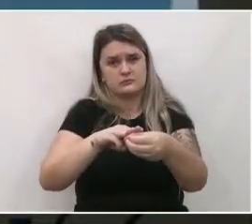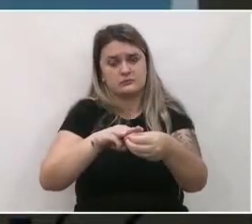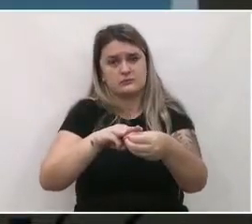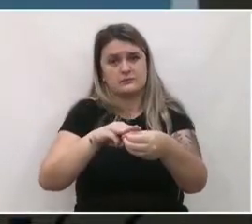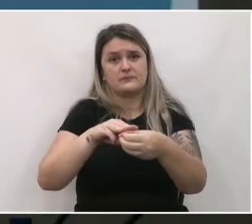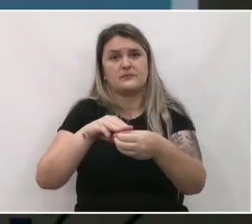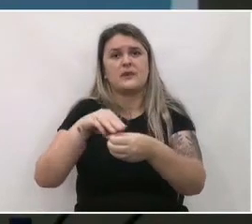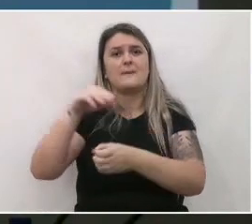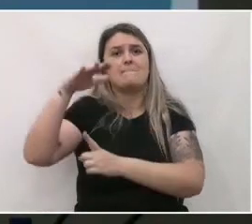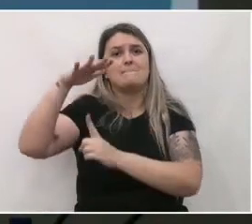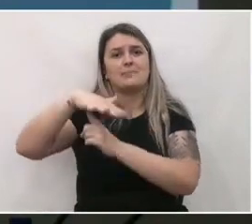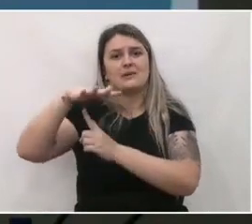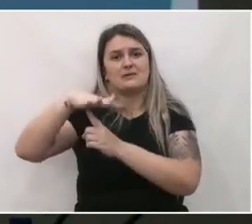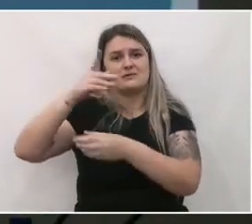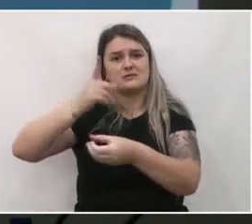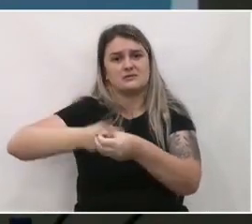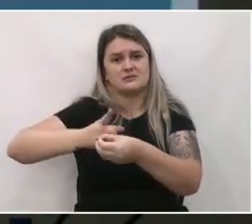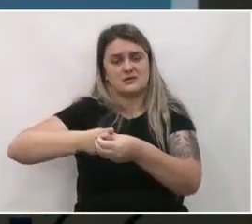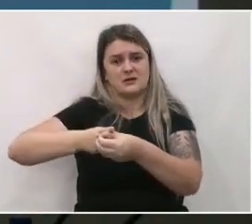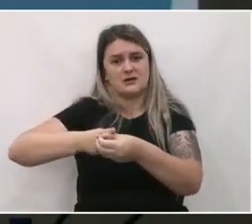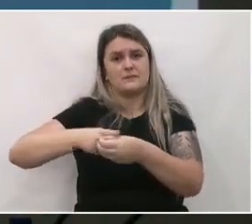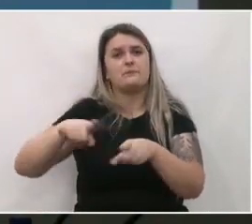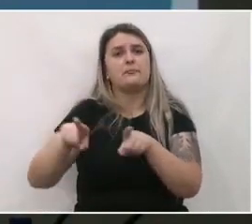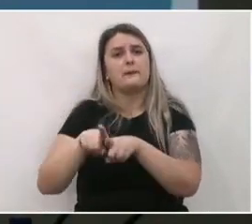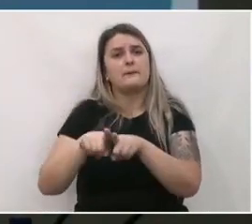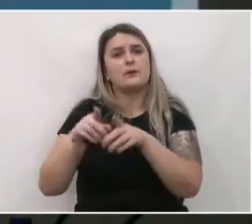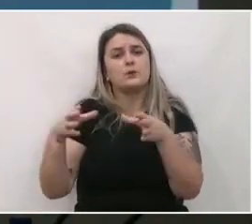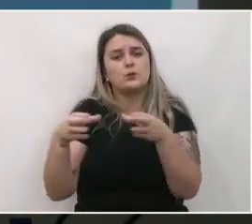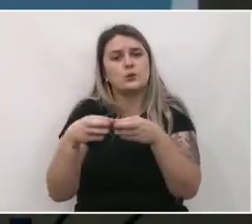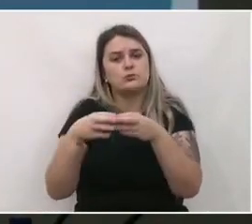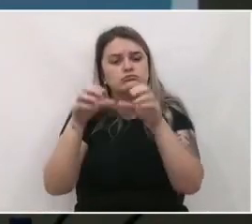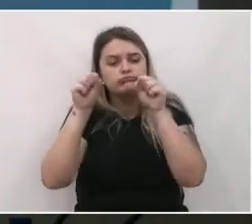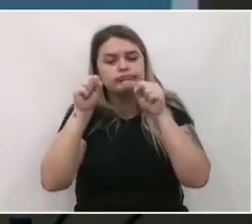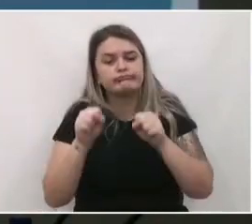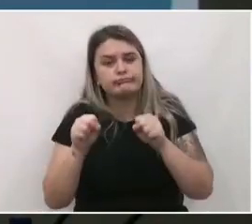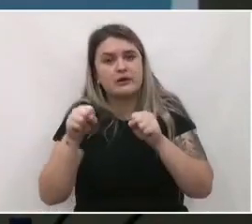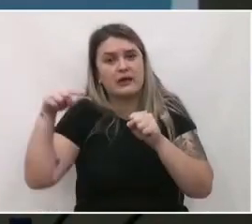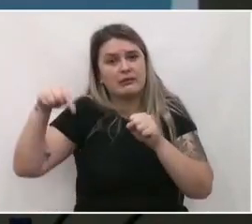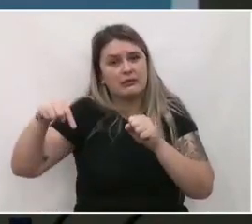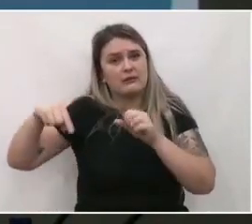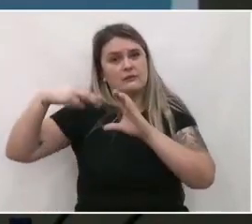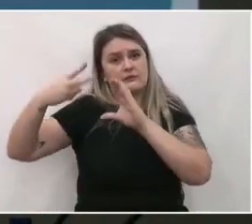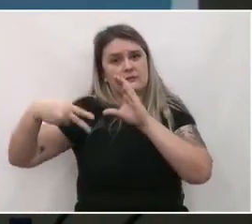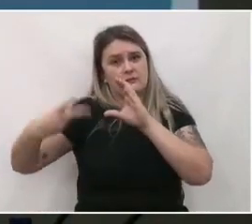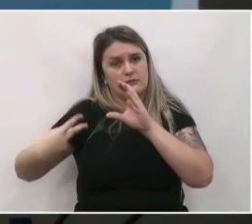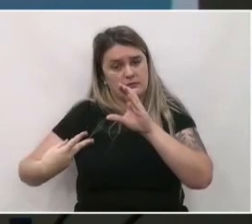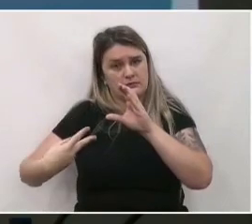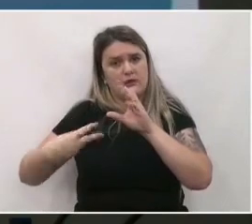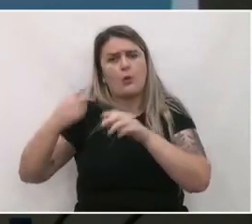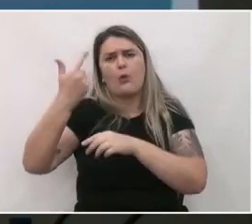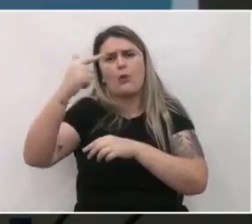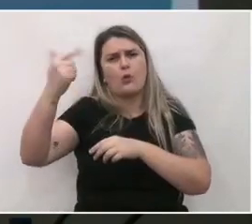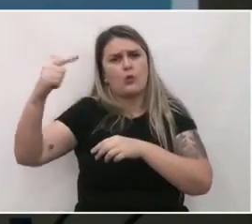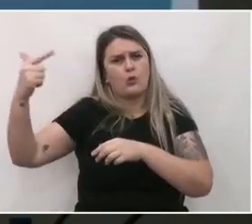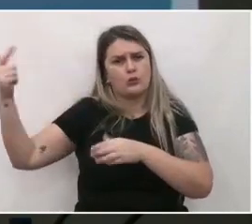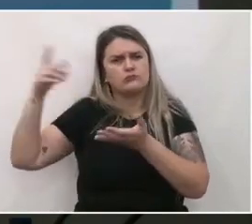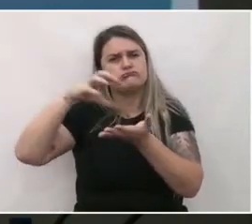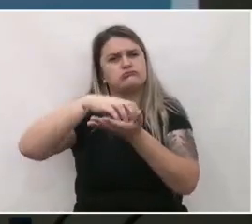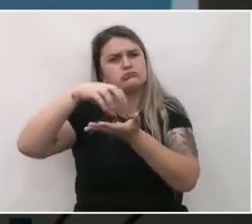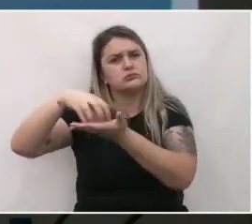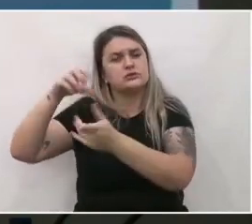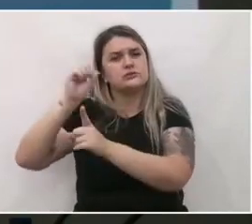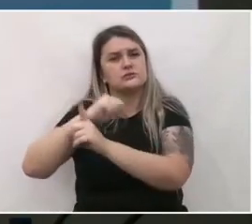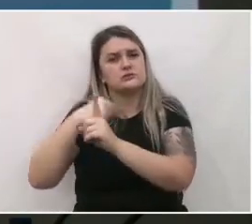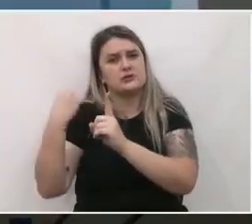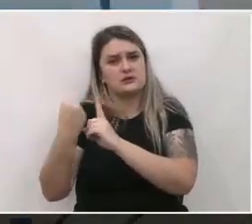Paranacidade, o Grupo de Acompanhamento, a Câmara de Vereadores e demais entidades da sociedade